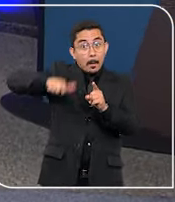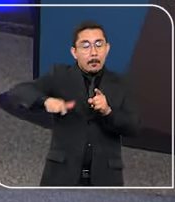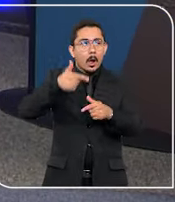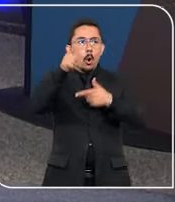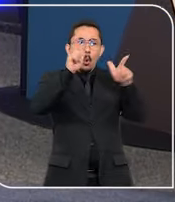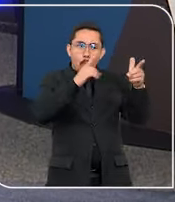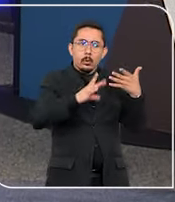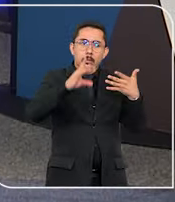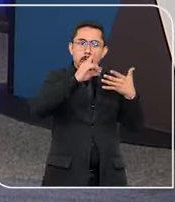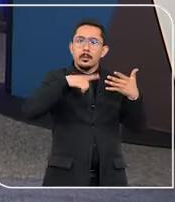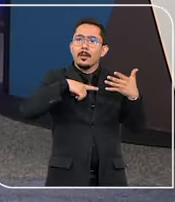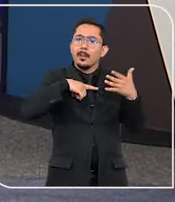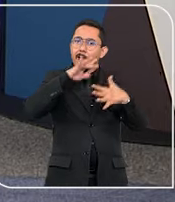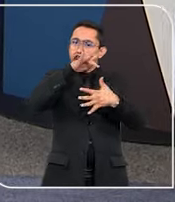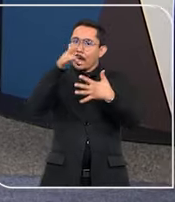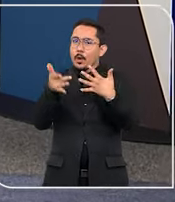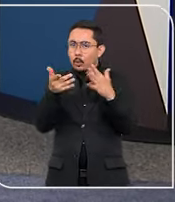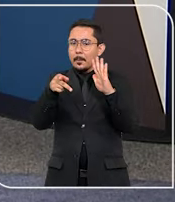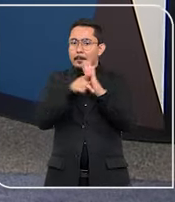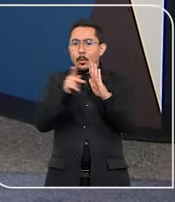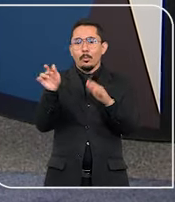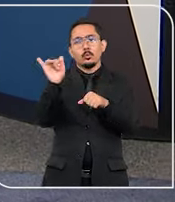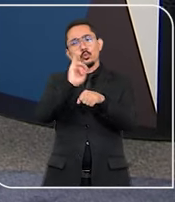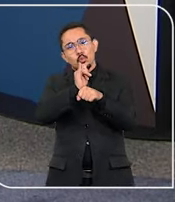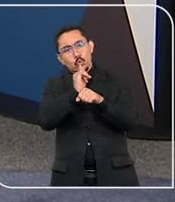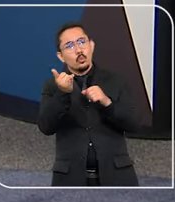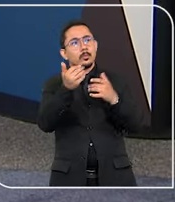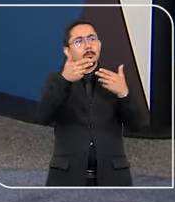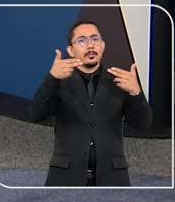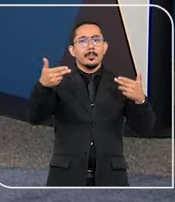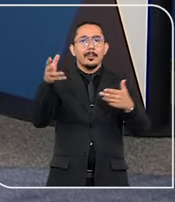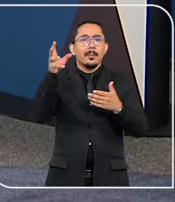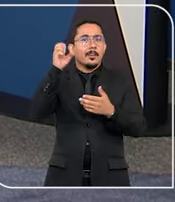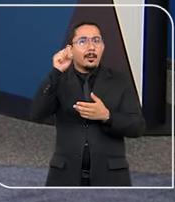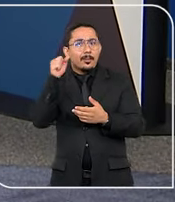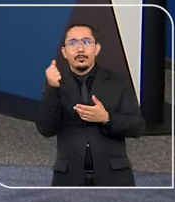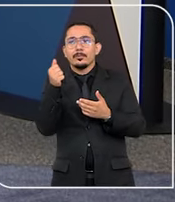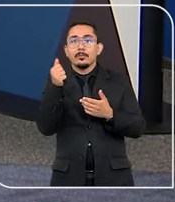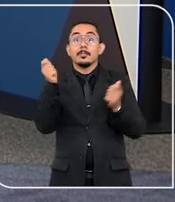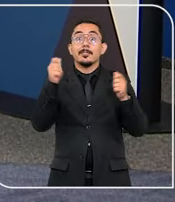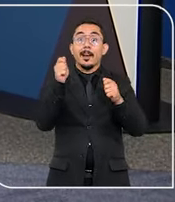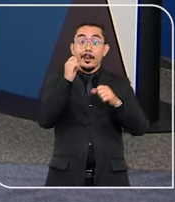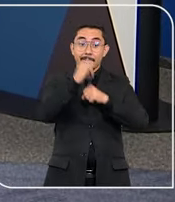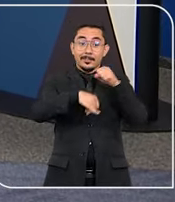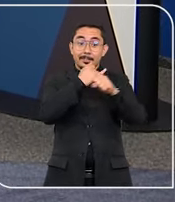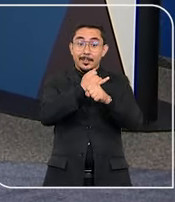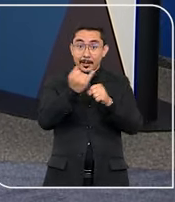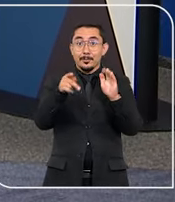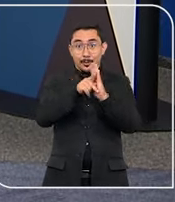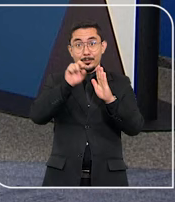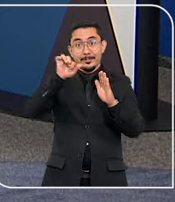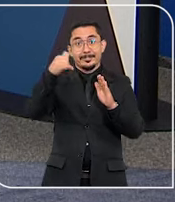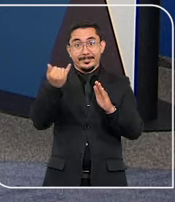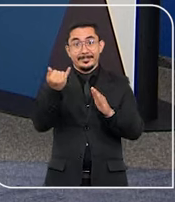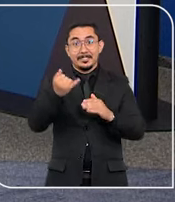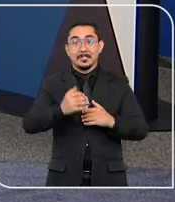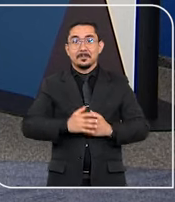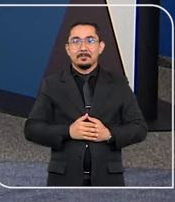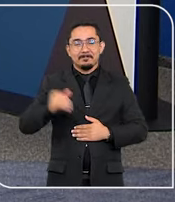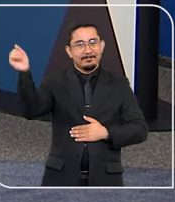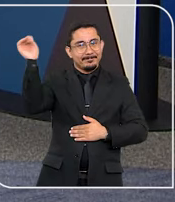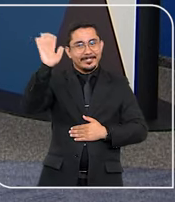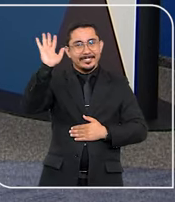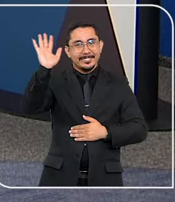acompanhe outros destaques pelas redes sociais, YouTube, plataformas de áudio e o site oficial do STJ.